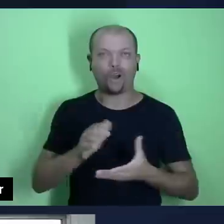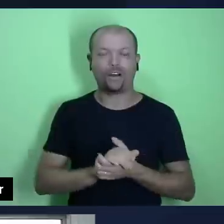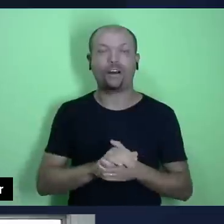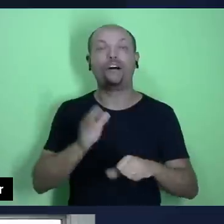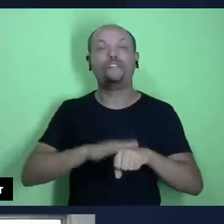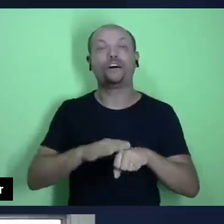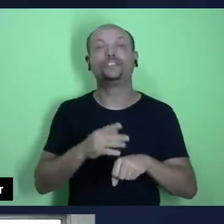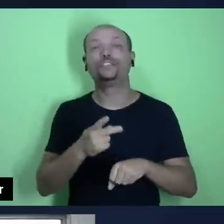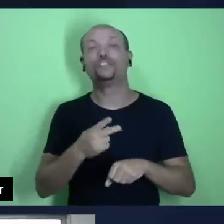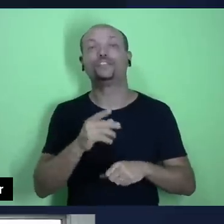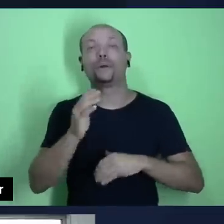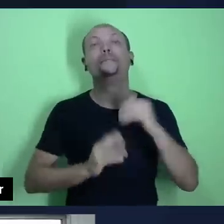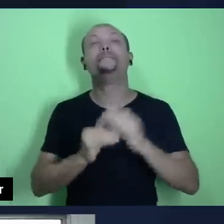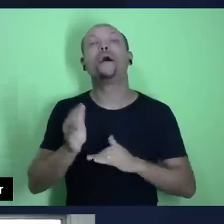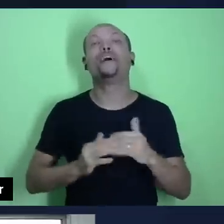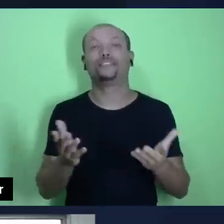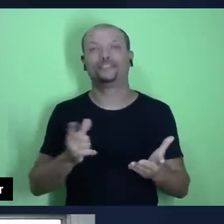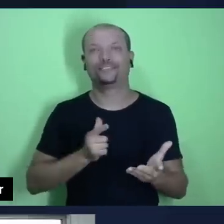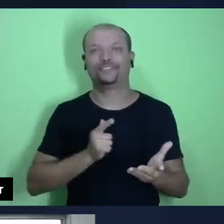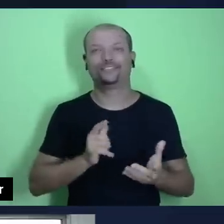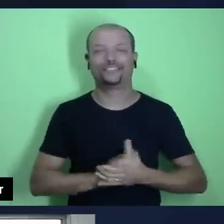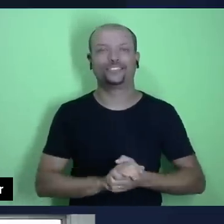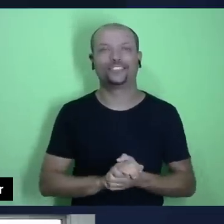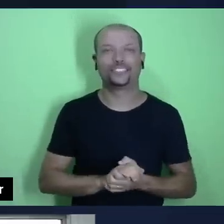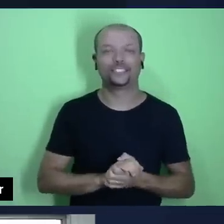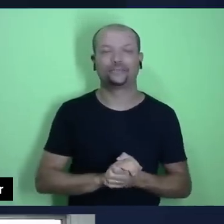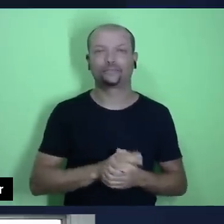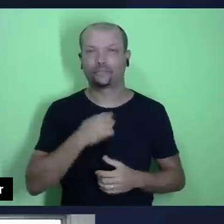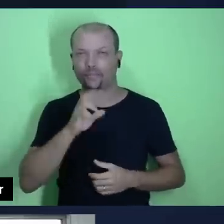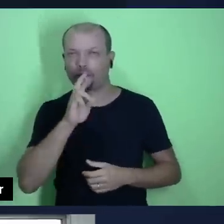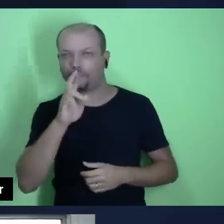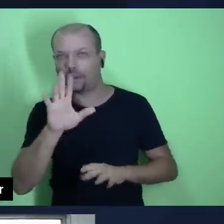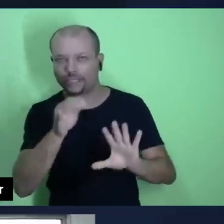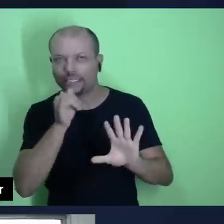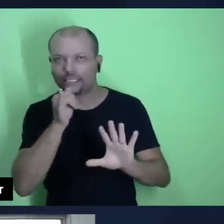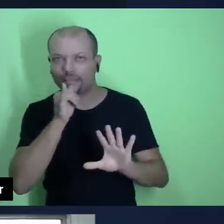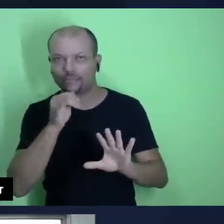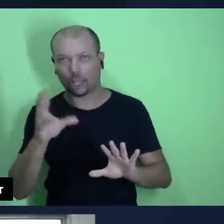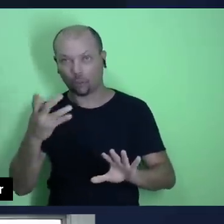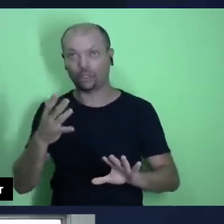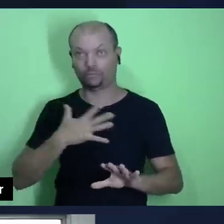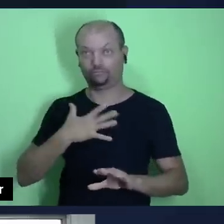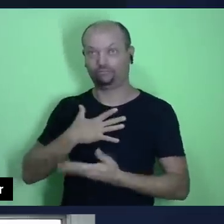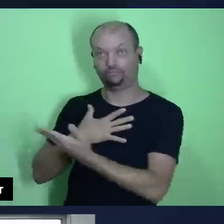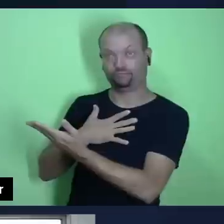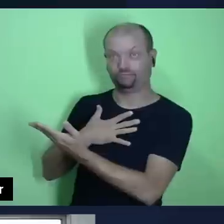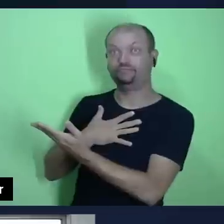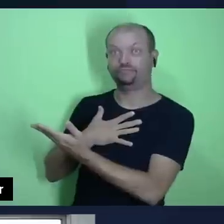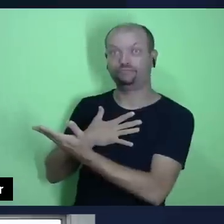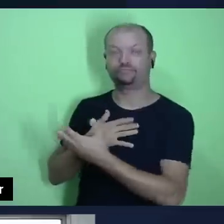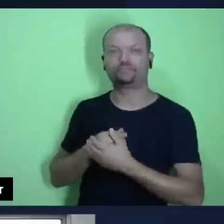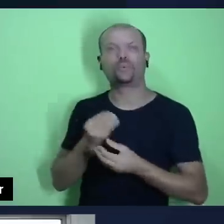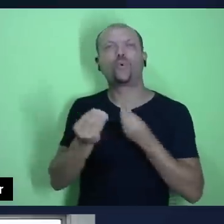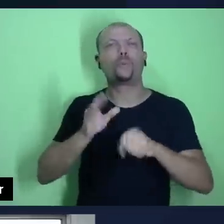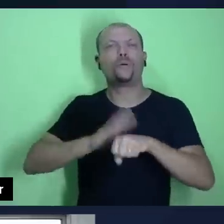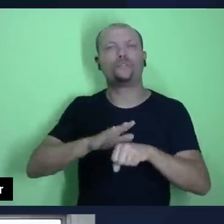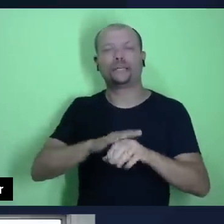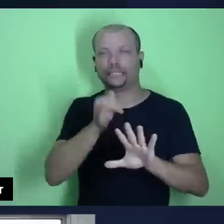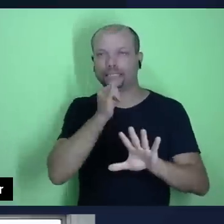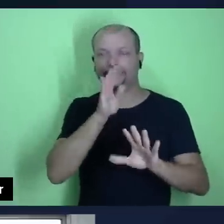a essa praticidade aí. Bem, eu vou responder dando o exemplo que acontece comigo. Então, como que eu faço? Eu faço assim,